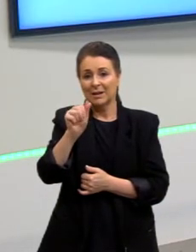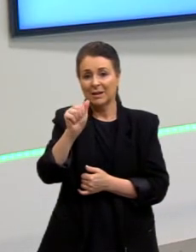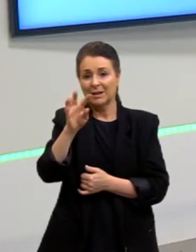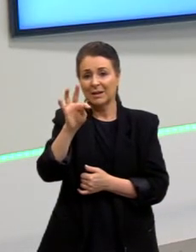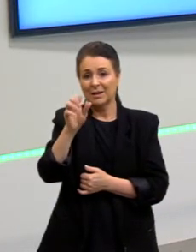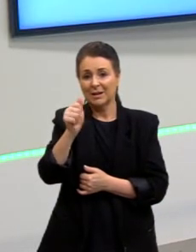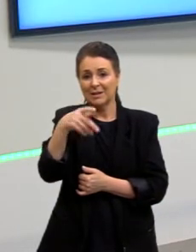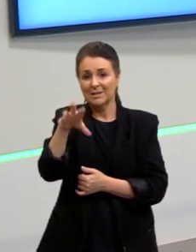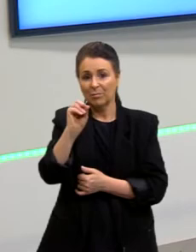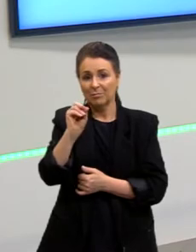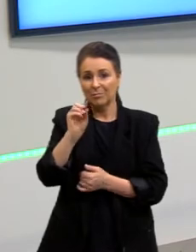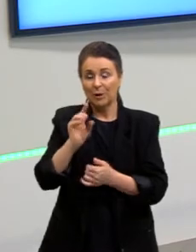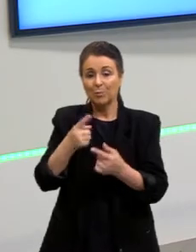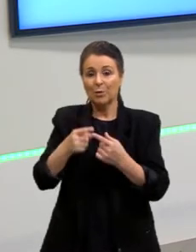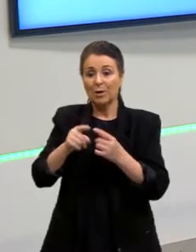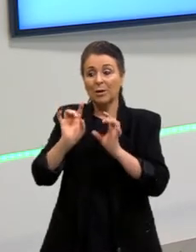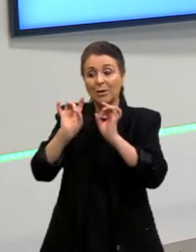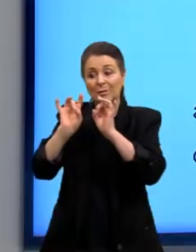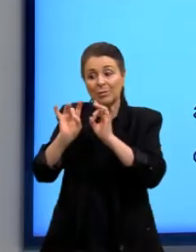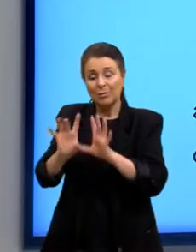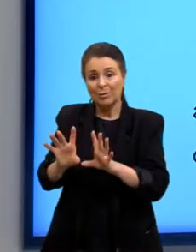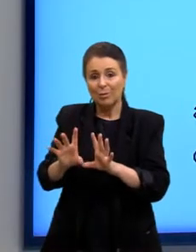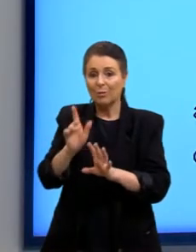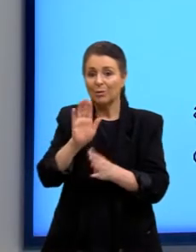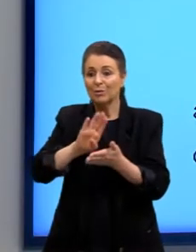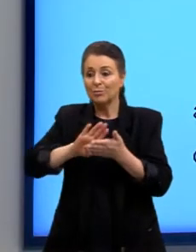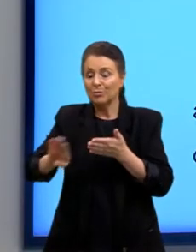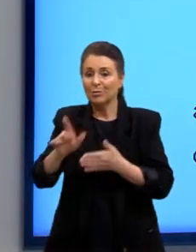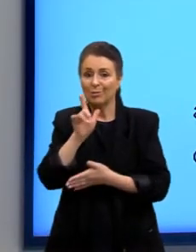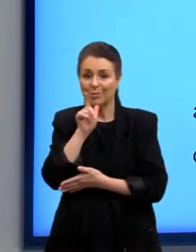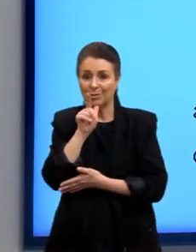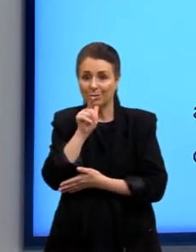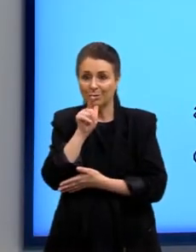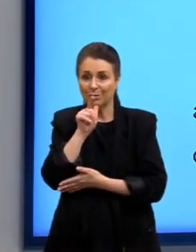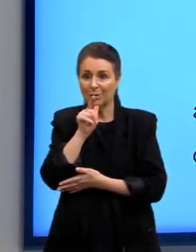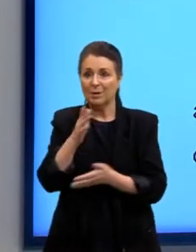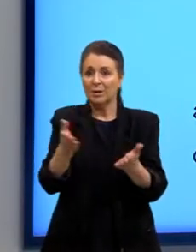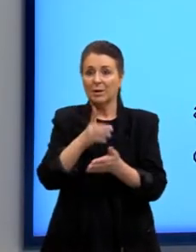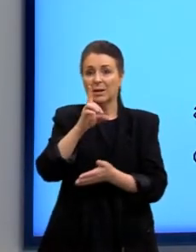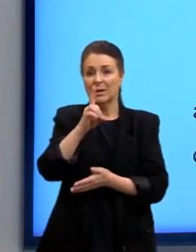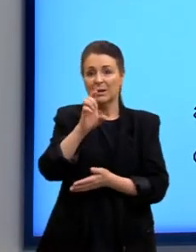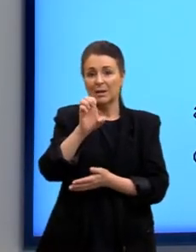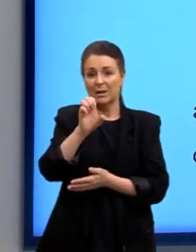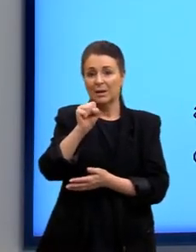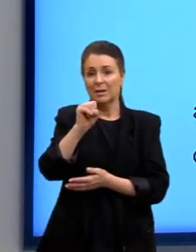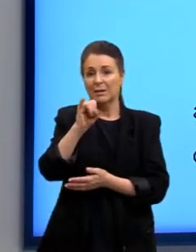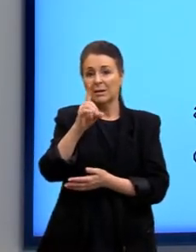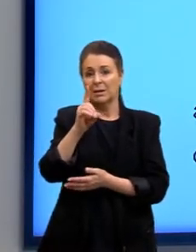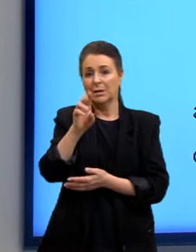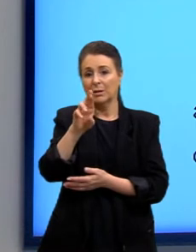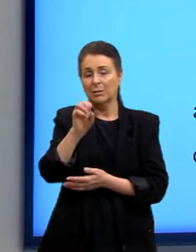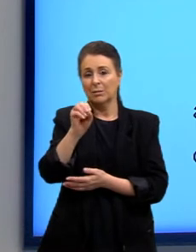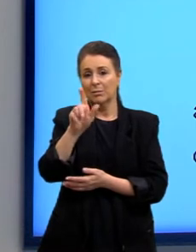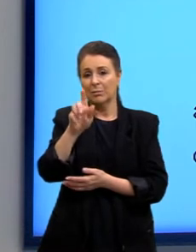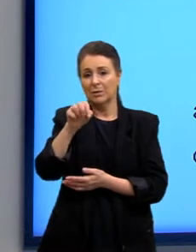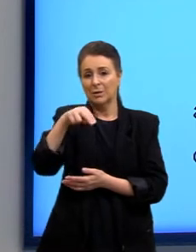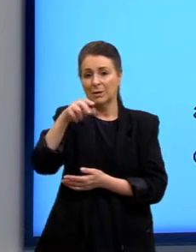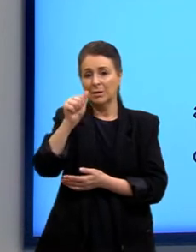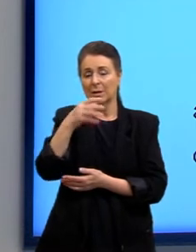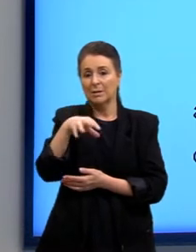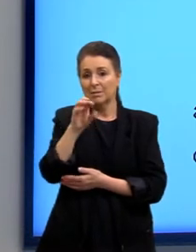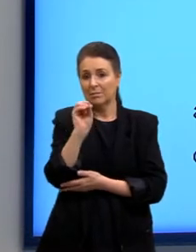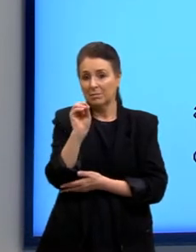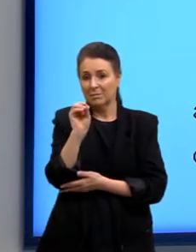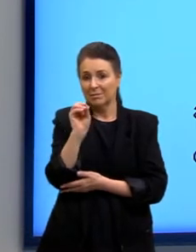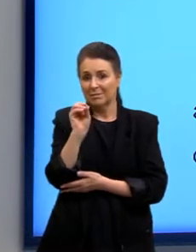desidratando. O que seria desidrogenação? O nome também é bem intuitivo,